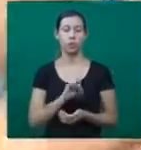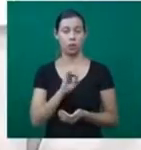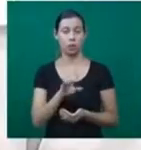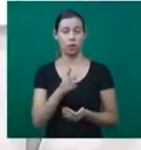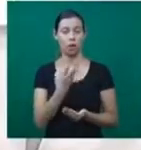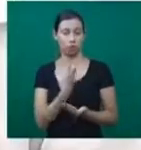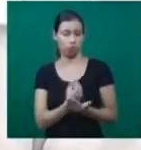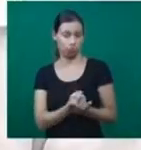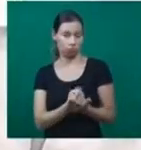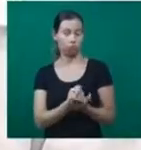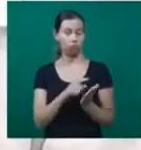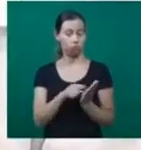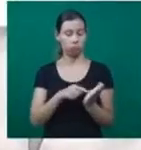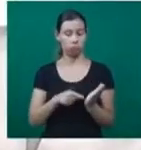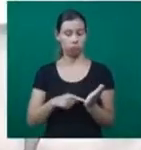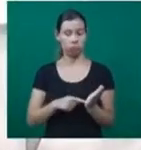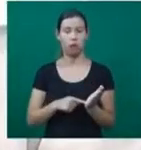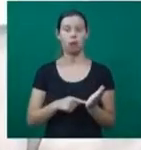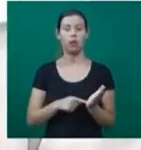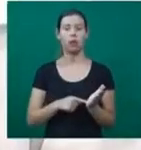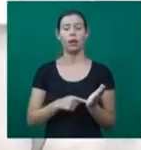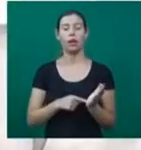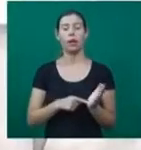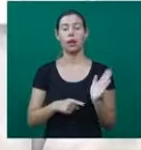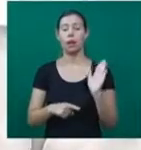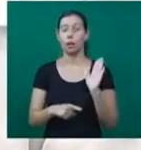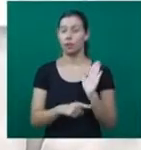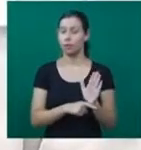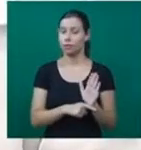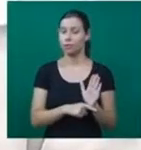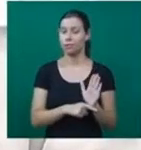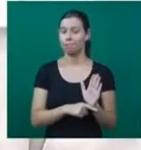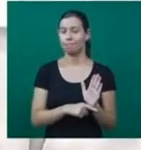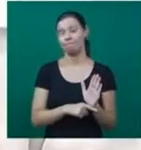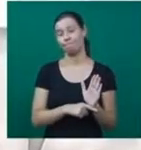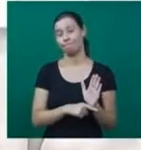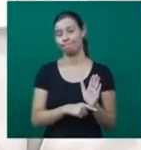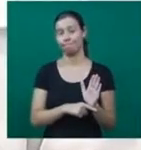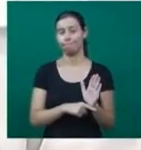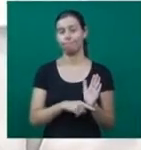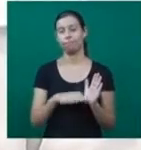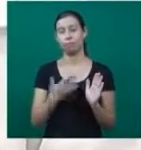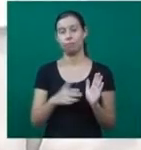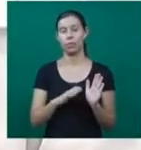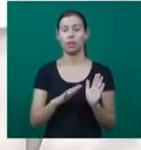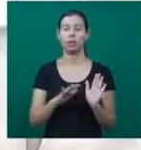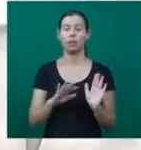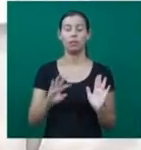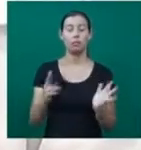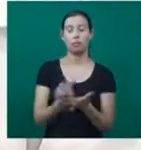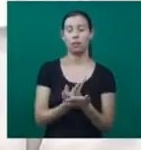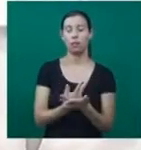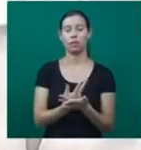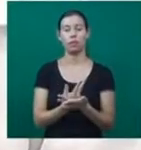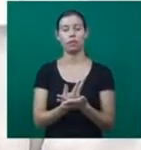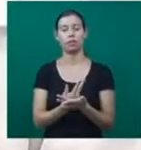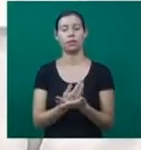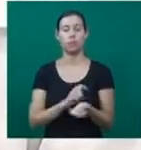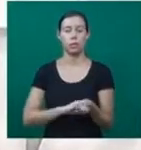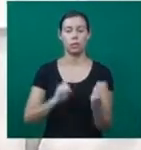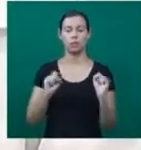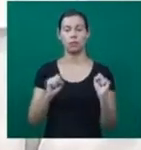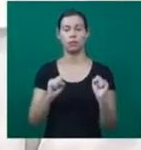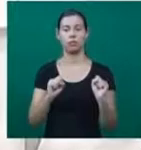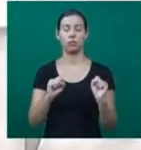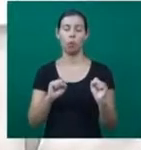segura. A tabelinha nunca é um método seguro. Qualquer coisa que aconteça na vida da paciente, um estresse, um